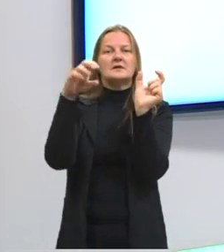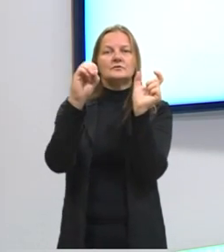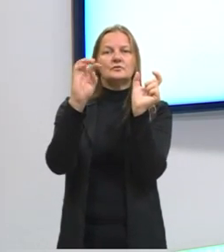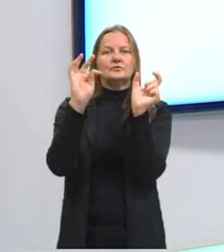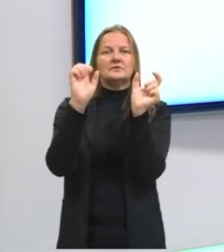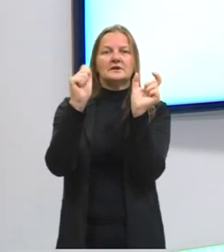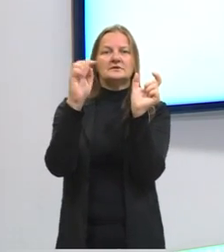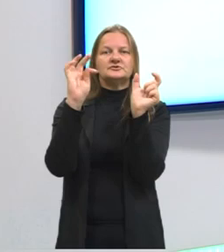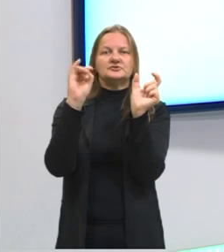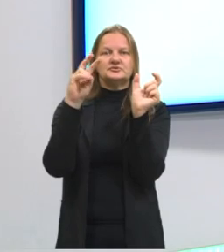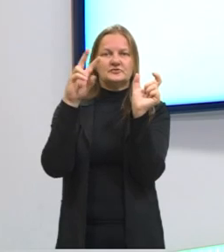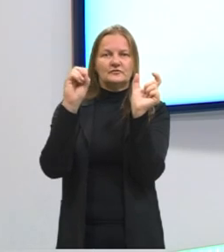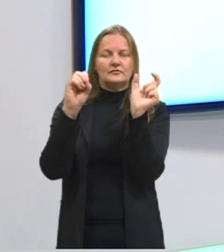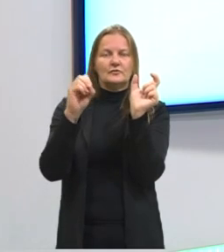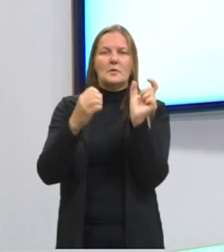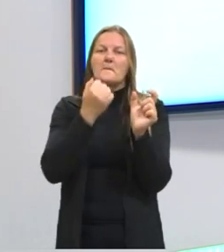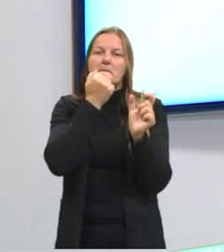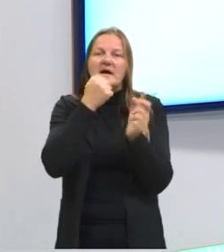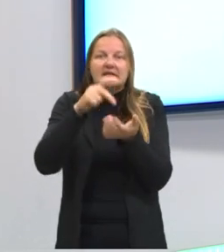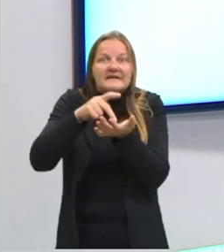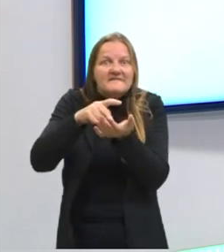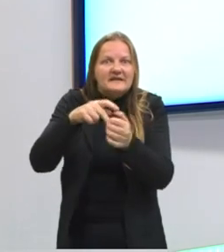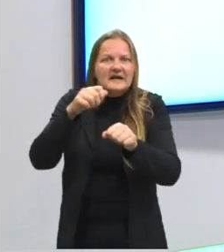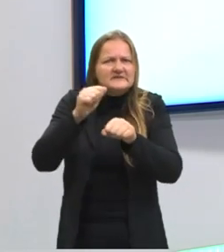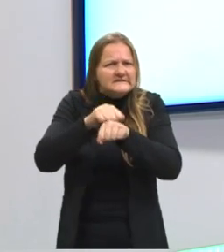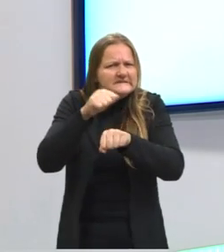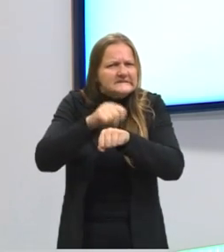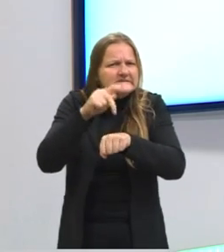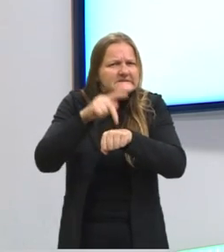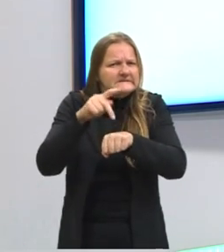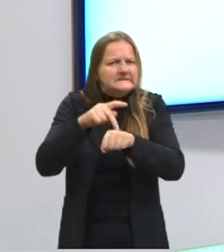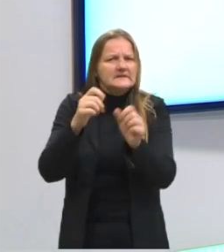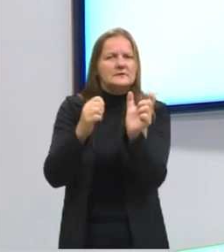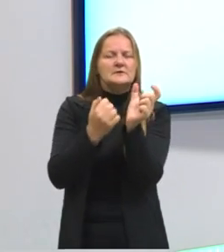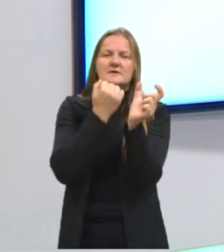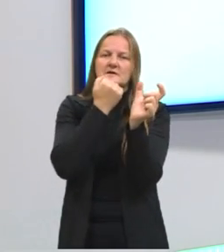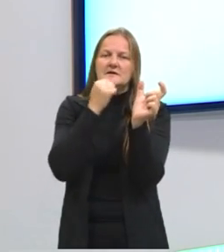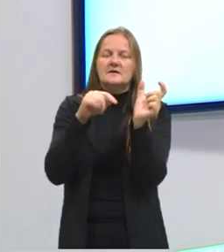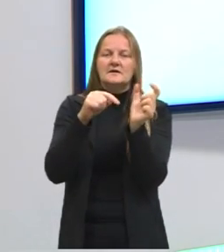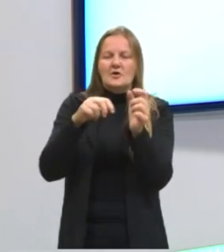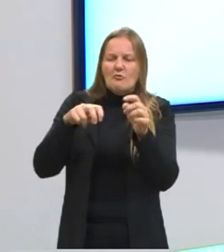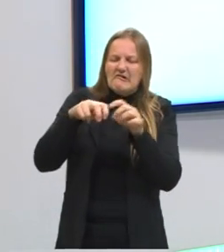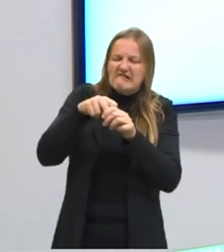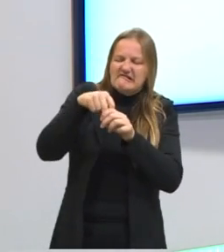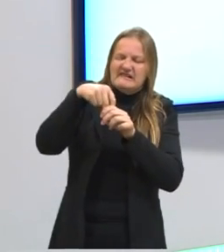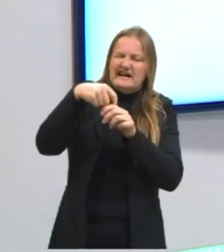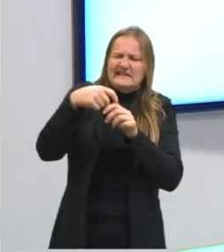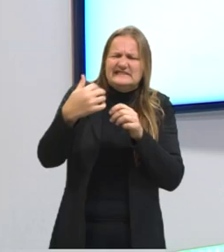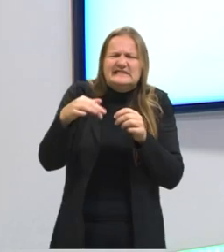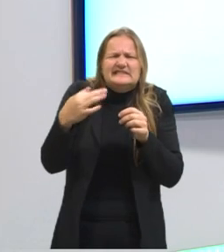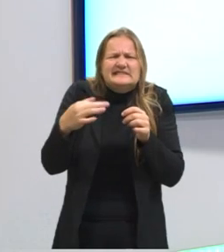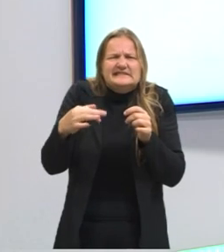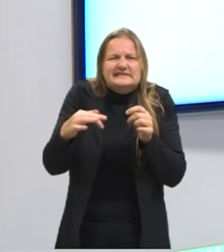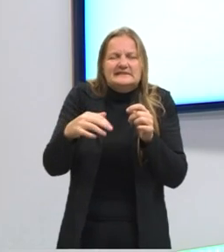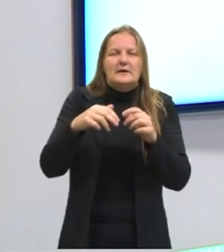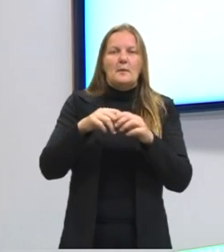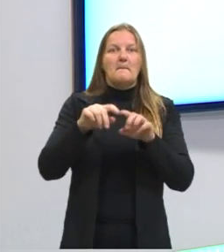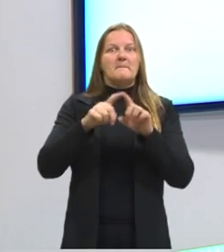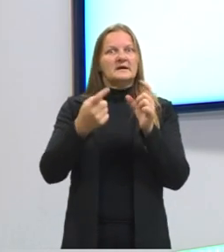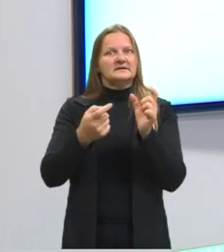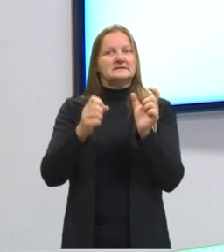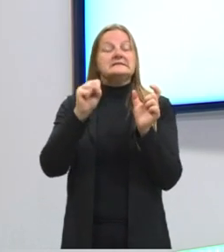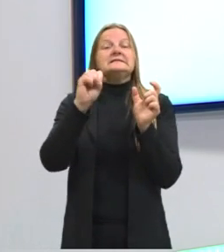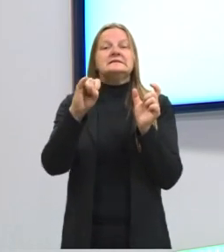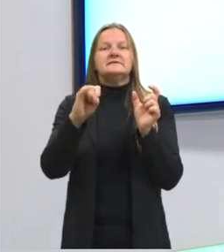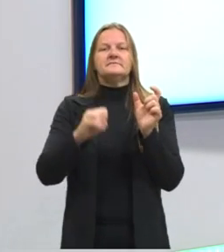um pedacinho de rocha ali, que eu bati o pé e talvez feri o meu pé. Certo? Agora, se eu